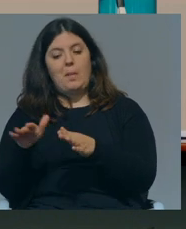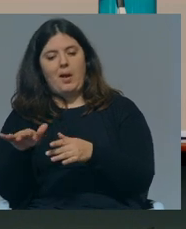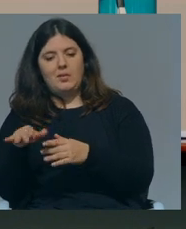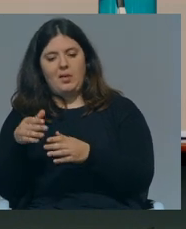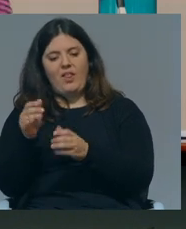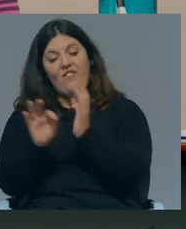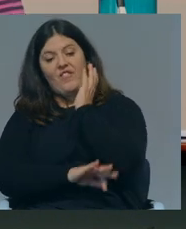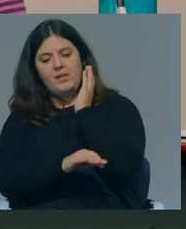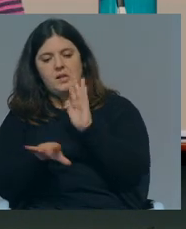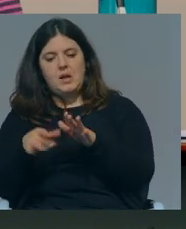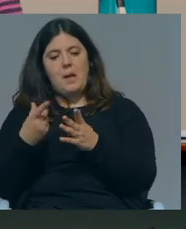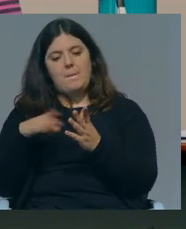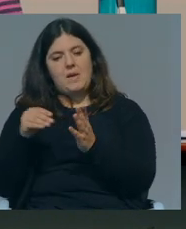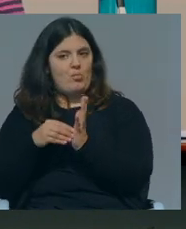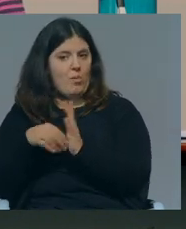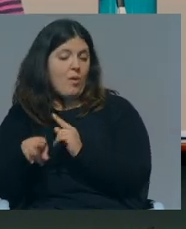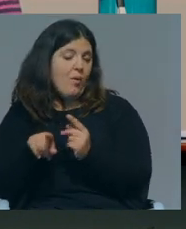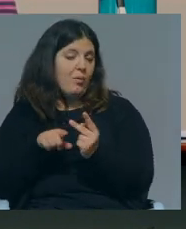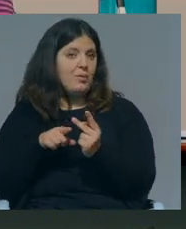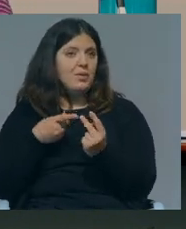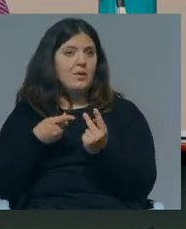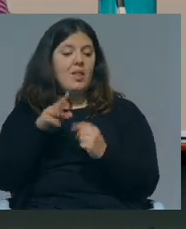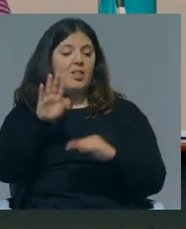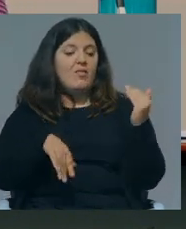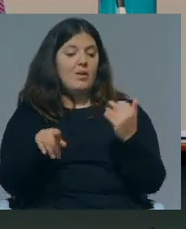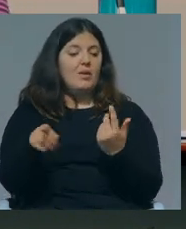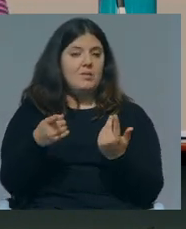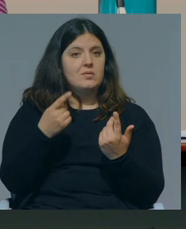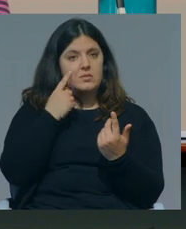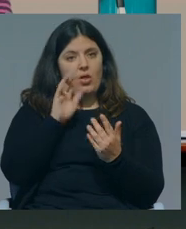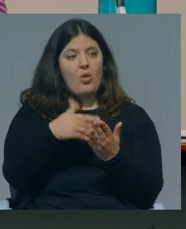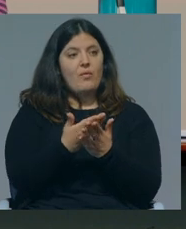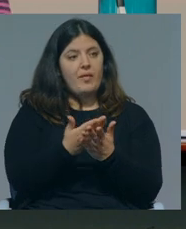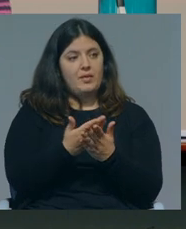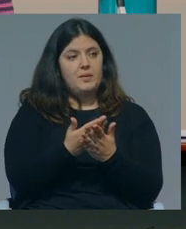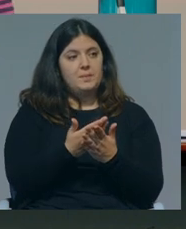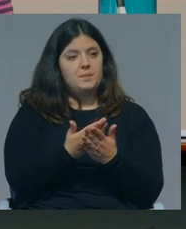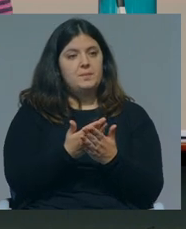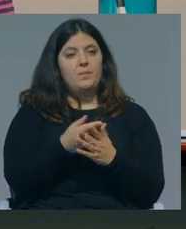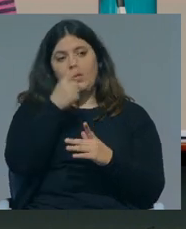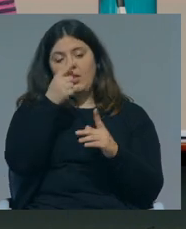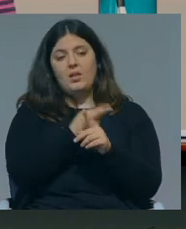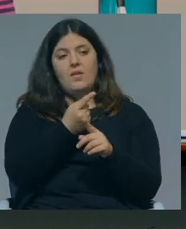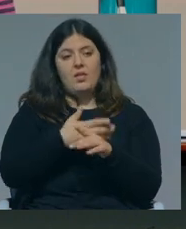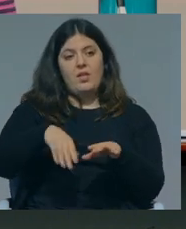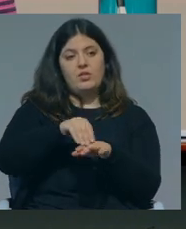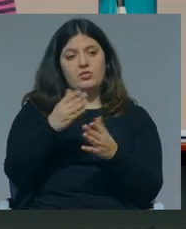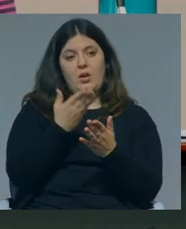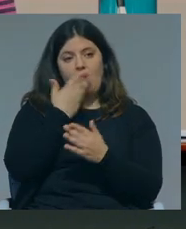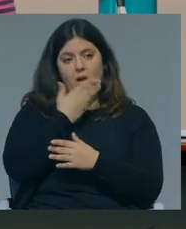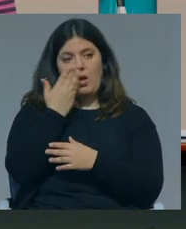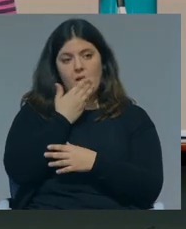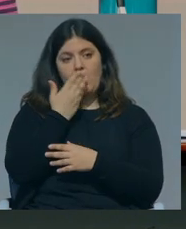da freguesia mais desfavorecida, e em que essa diferença de ofertas de atividades extracurriculares